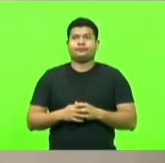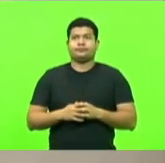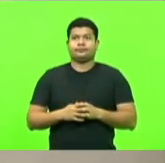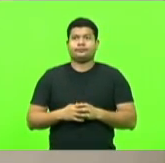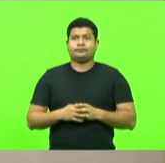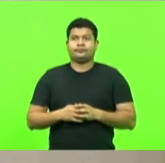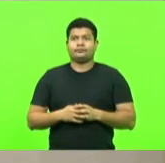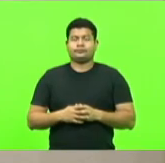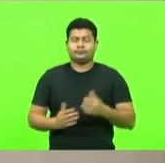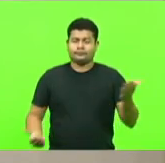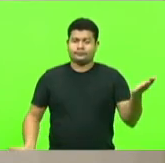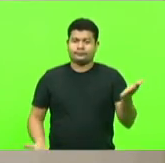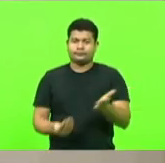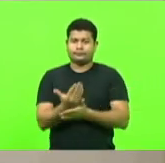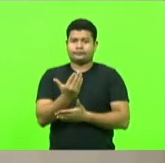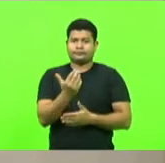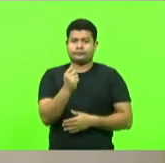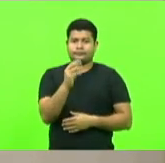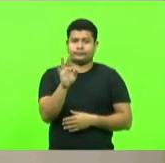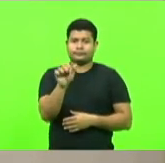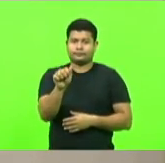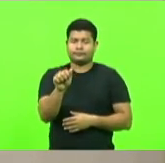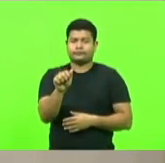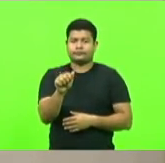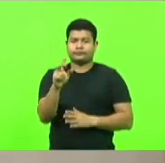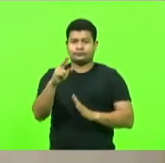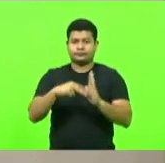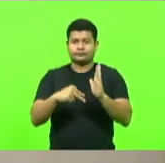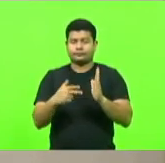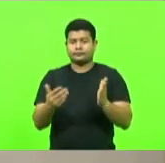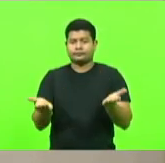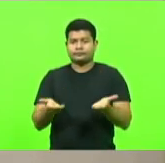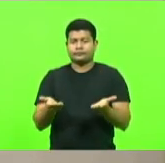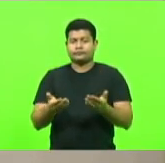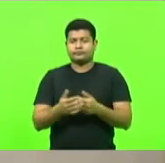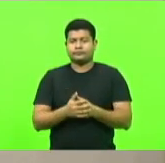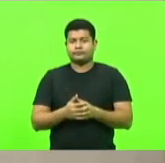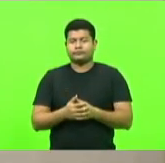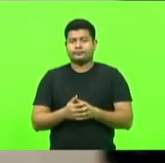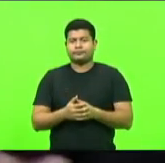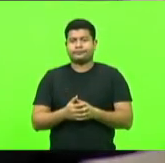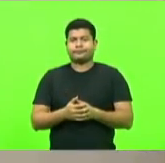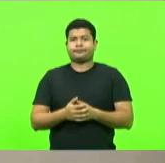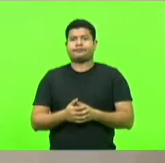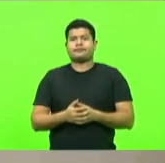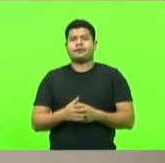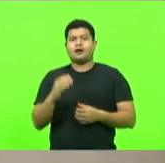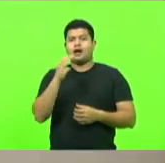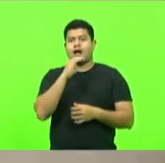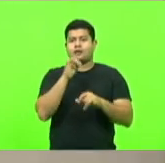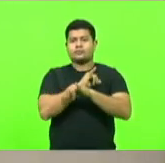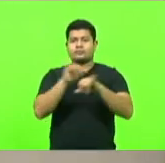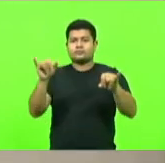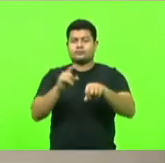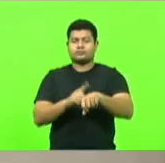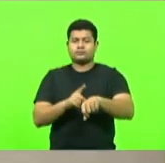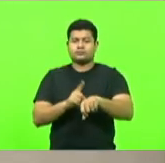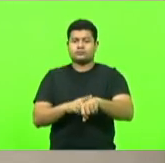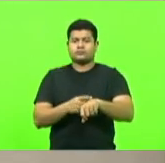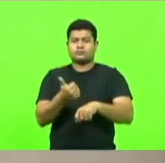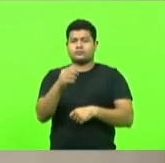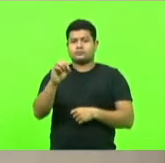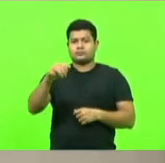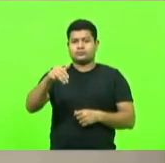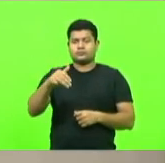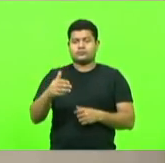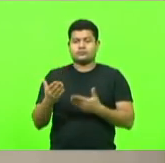Dou por aprovada a ata que acaba de ser lida. Breves comunicações, pelo tempo de até 10 minutos, fará uso da palavra a deputada